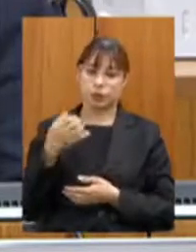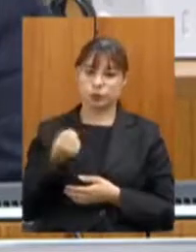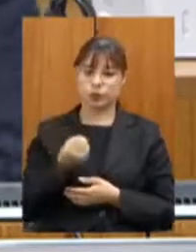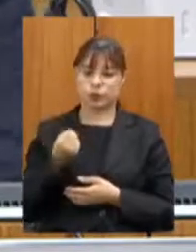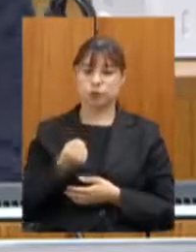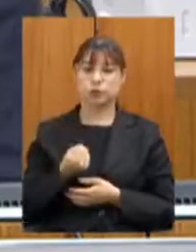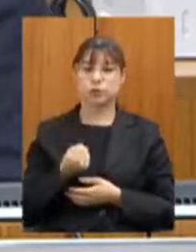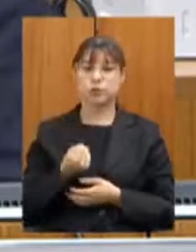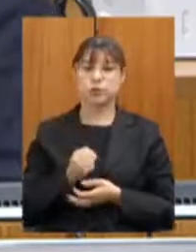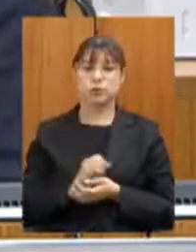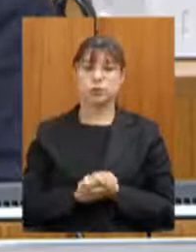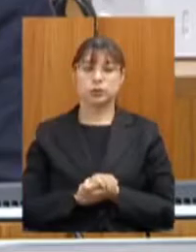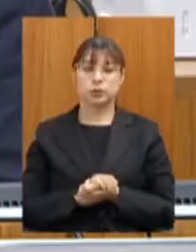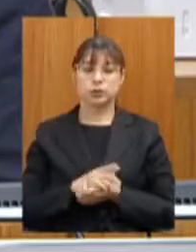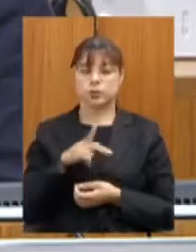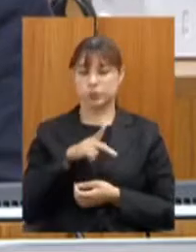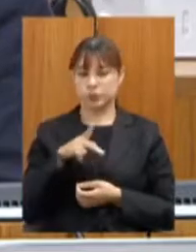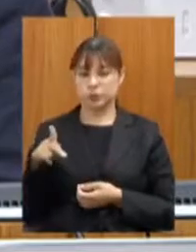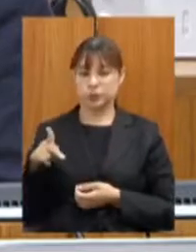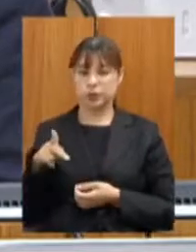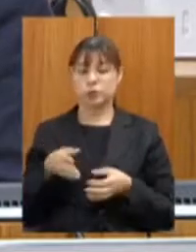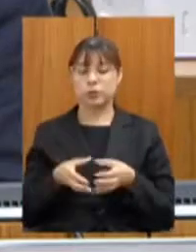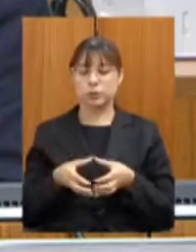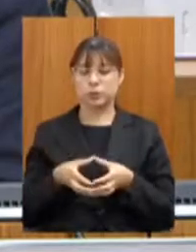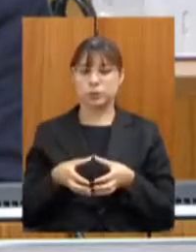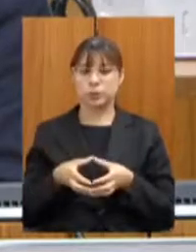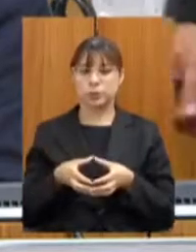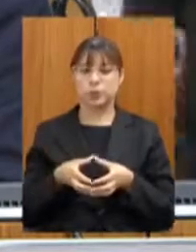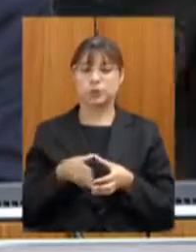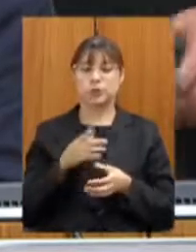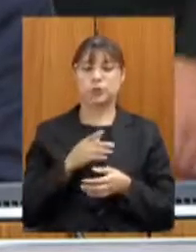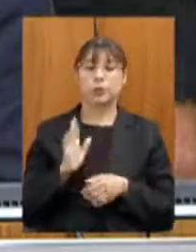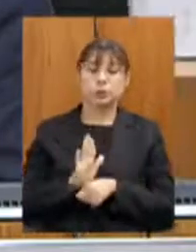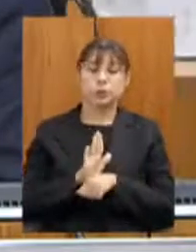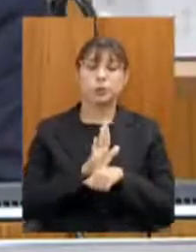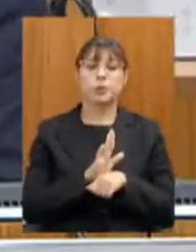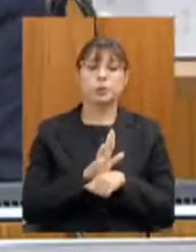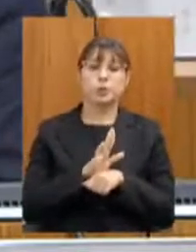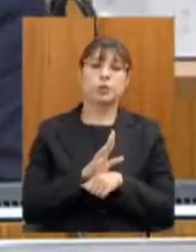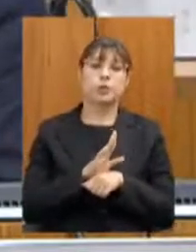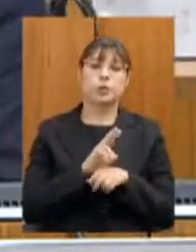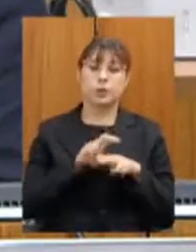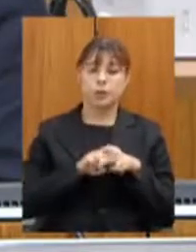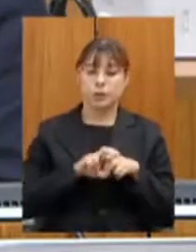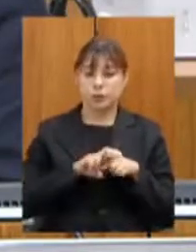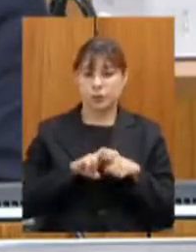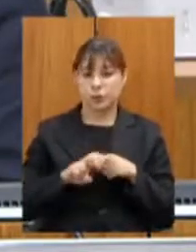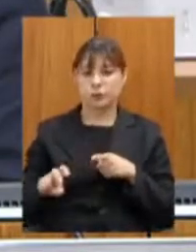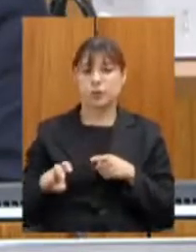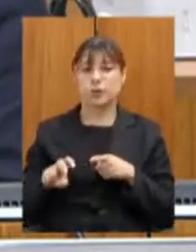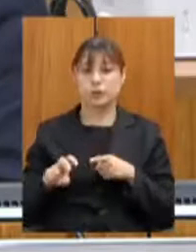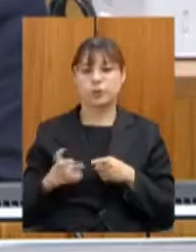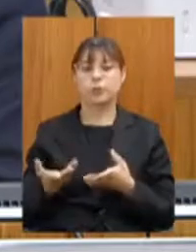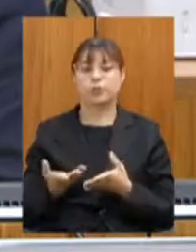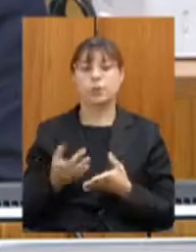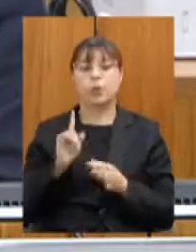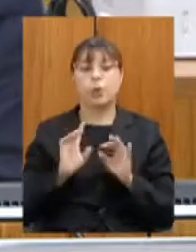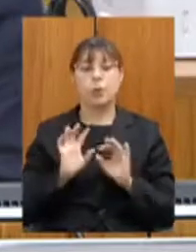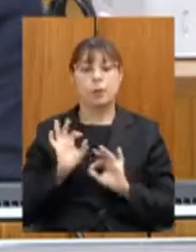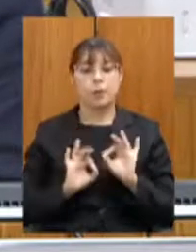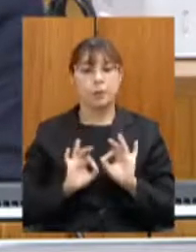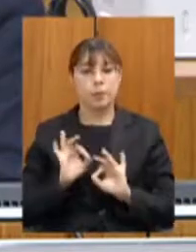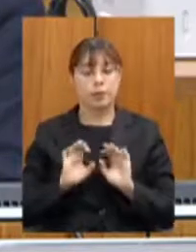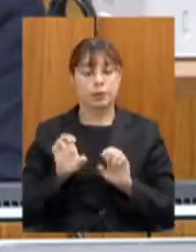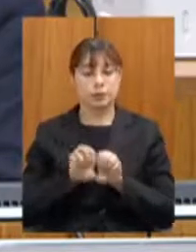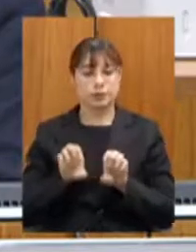o presidente da Comissão Pró-Ferrovias. Esse é o trabalho que é o Plano Estratégico Ferroviário de Minas